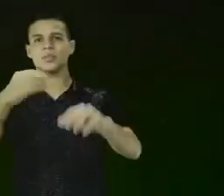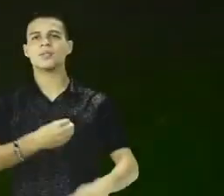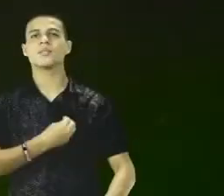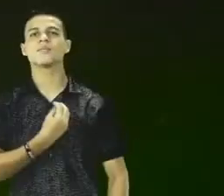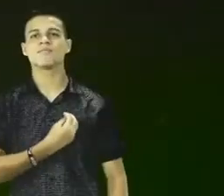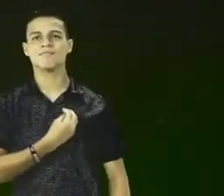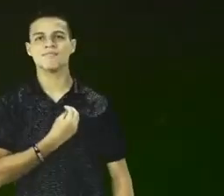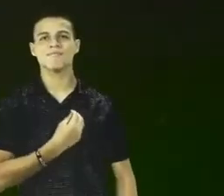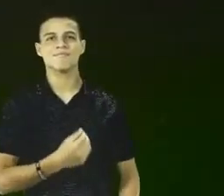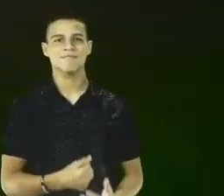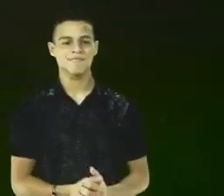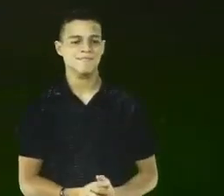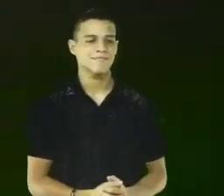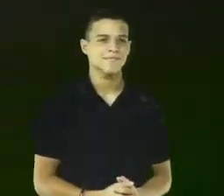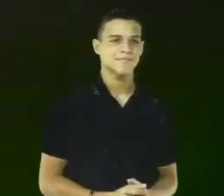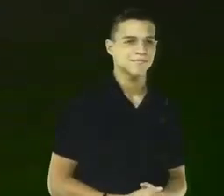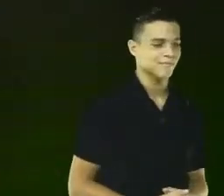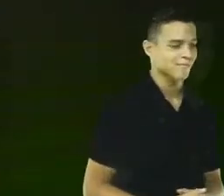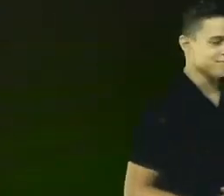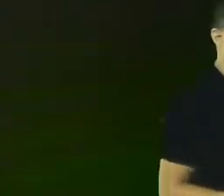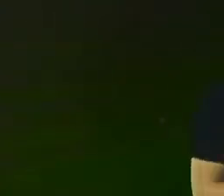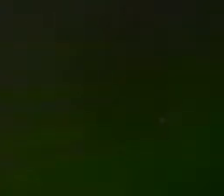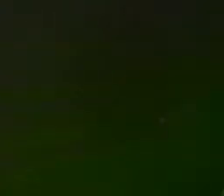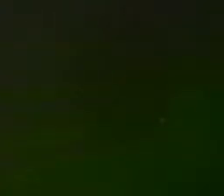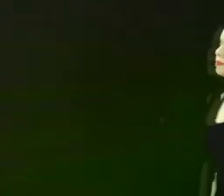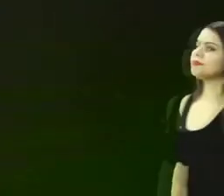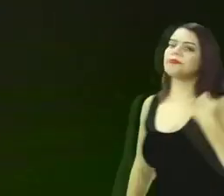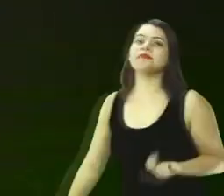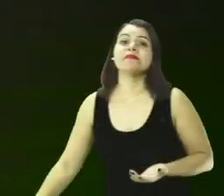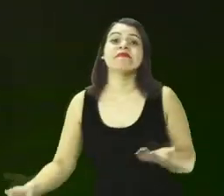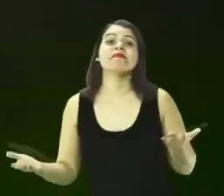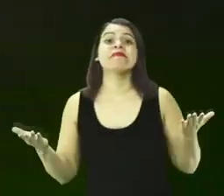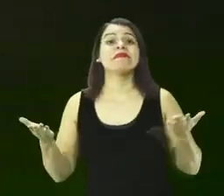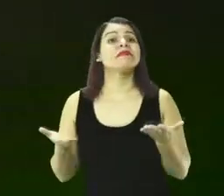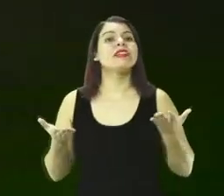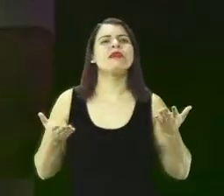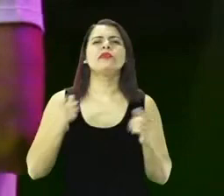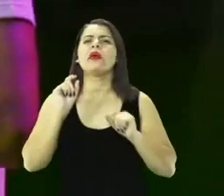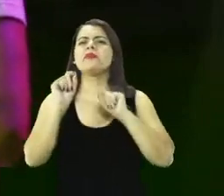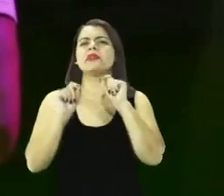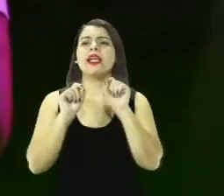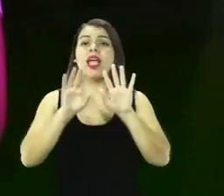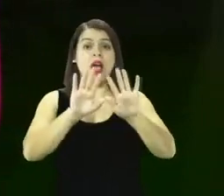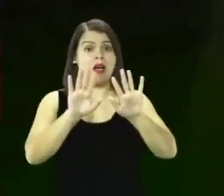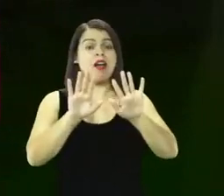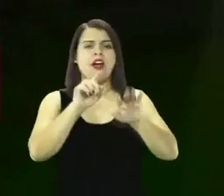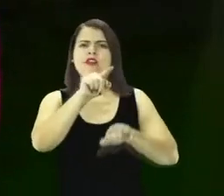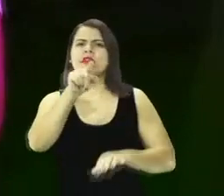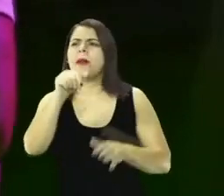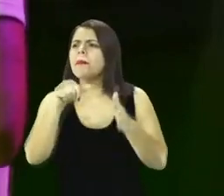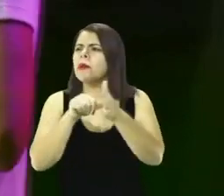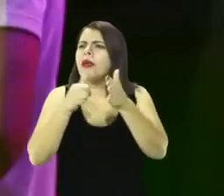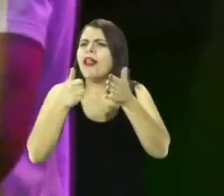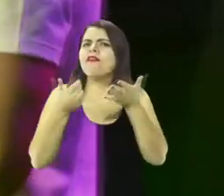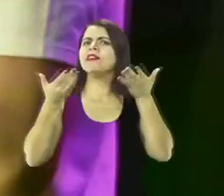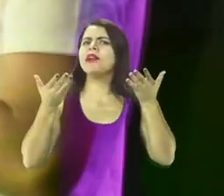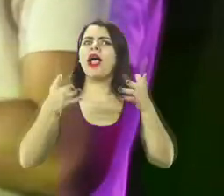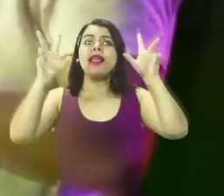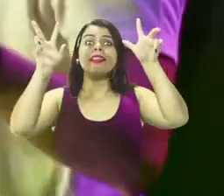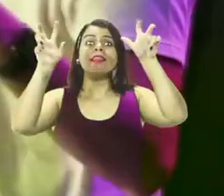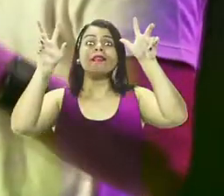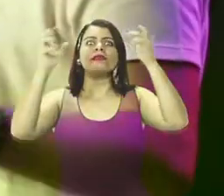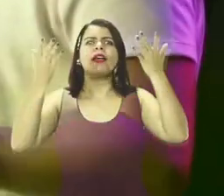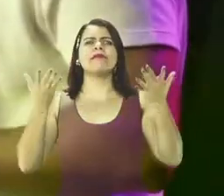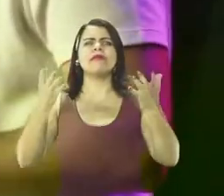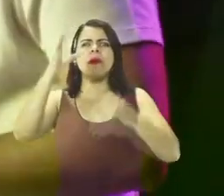Vamos à palavra do Senhor nesta manhã? Nós estamos aqui, para quem está chegando hoje, nós estamos fazendo uma série sobre